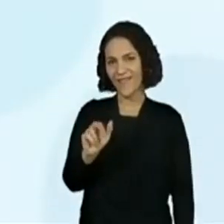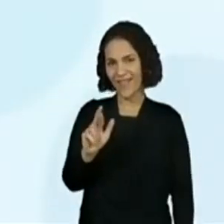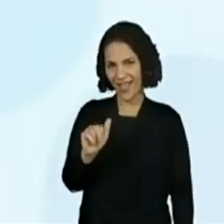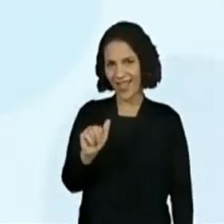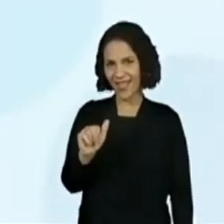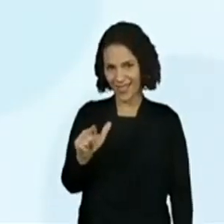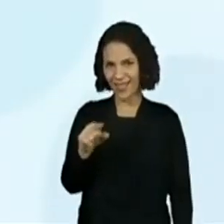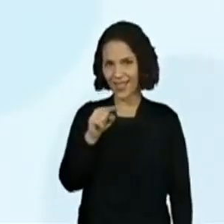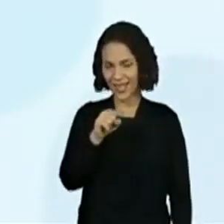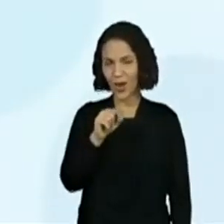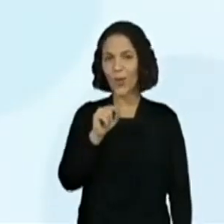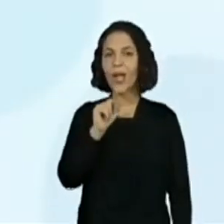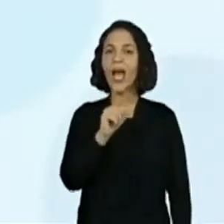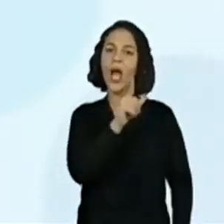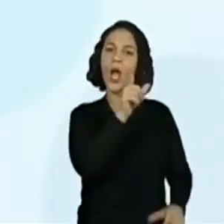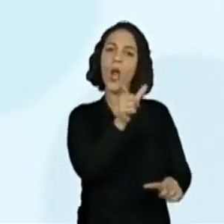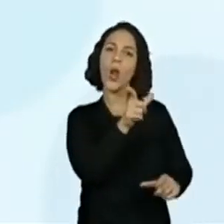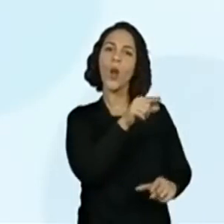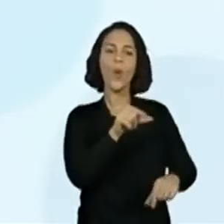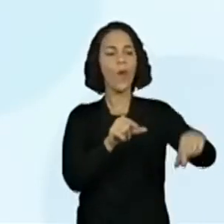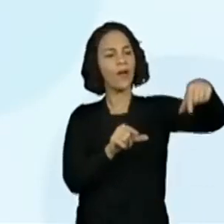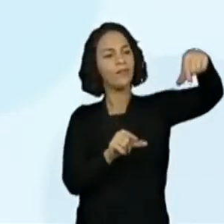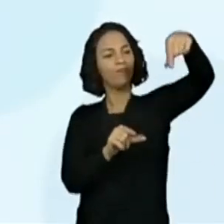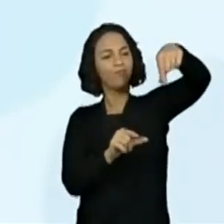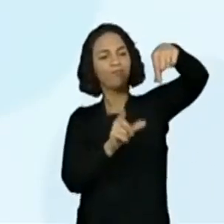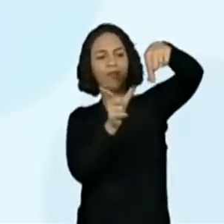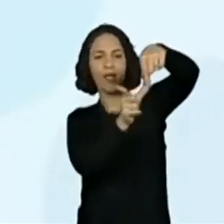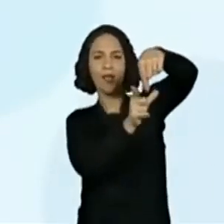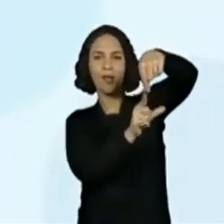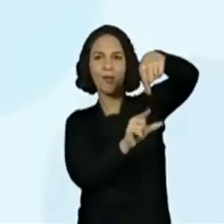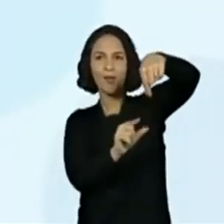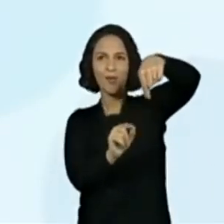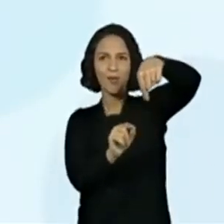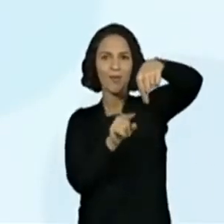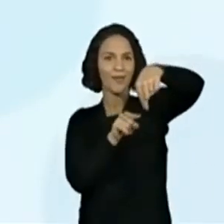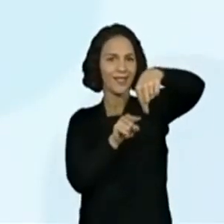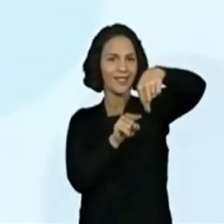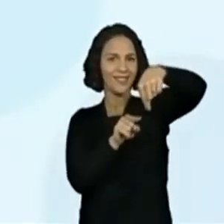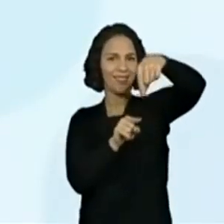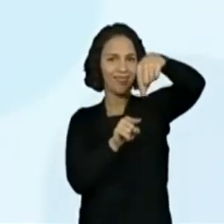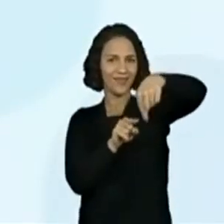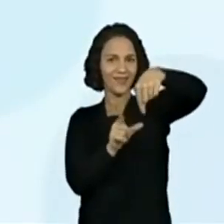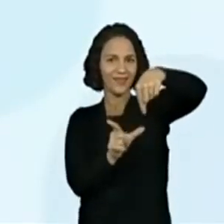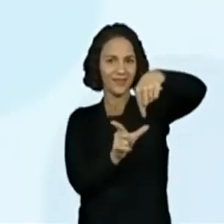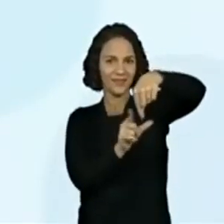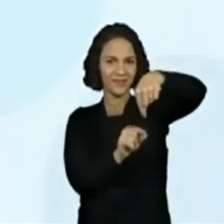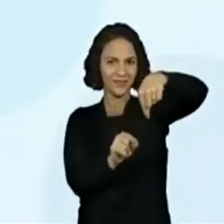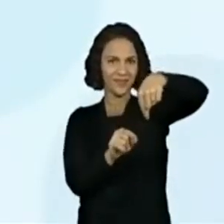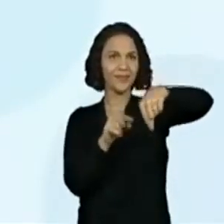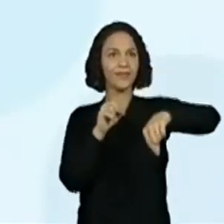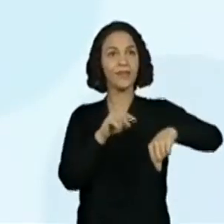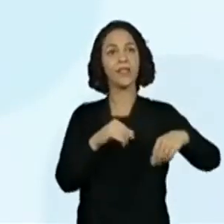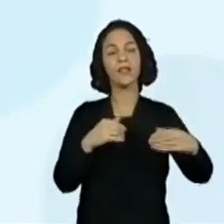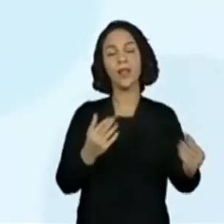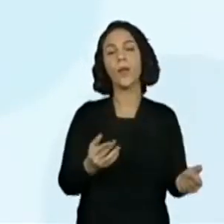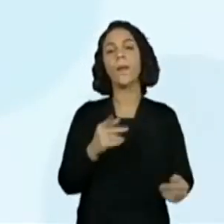Varal. Varal. Ó lá. Vamos ajudar também, ó. Vá. Rau.